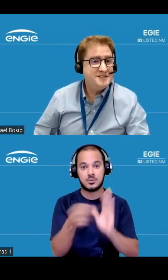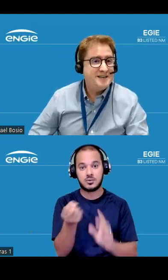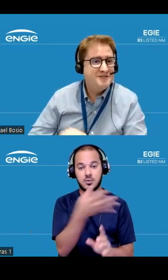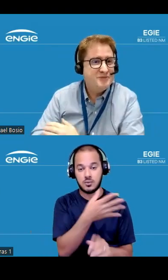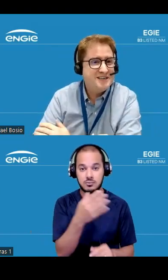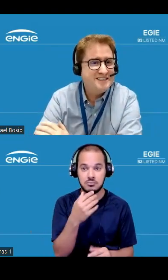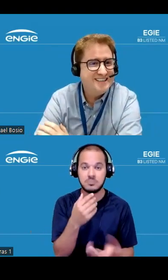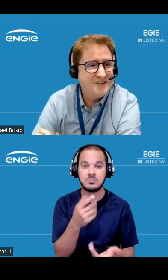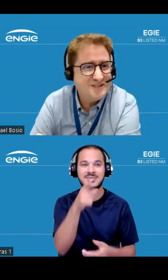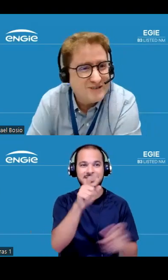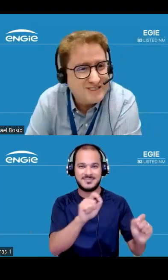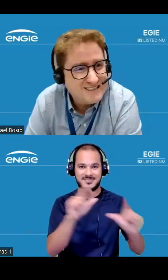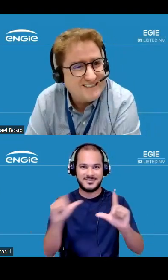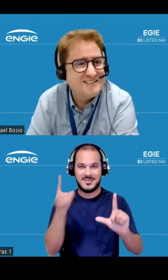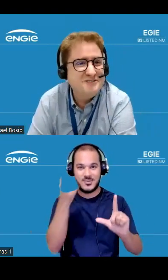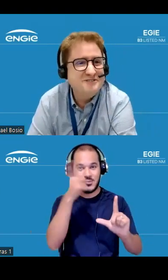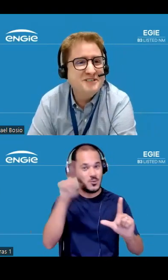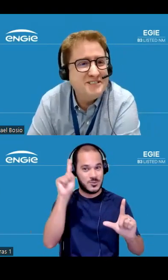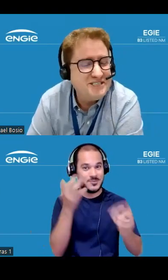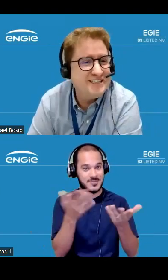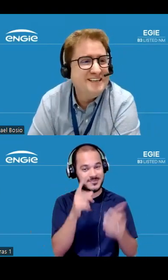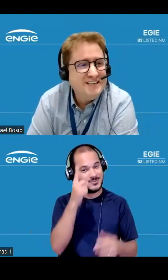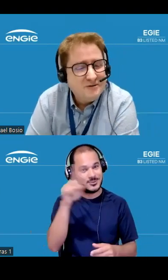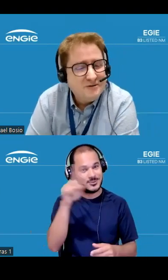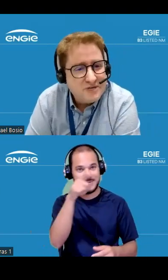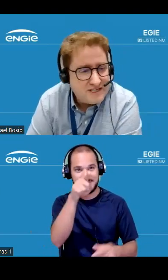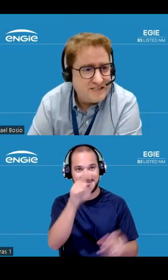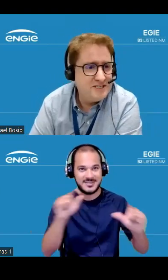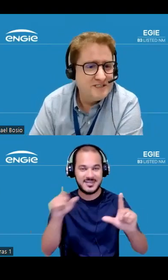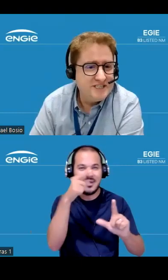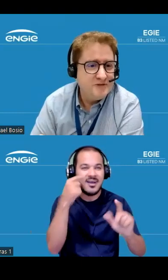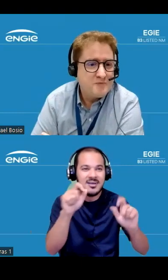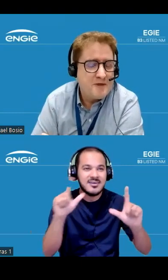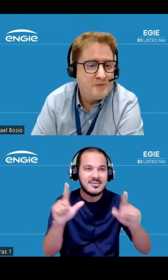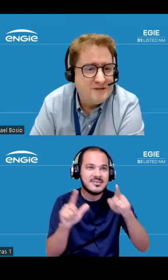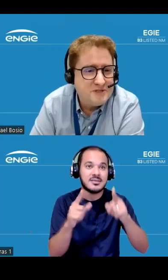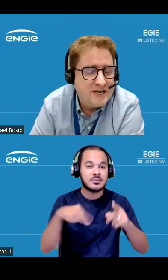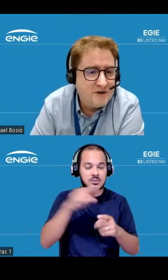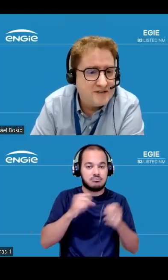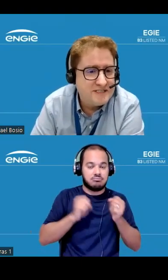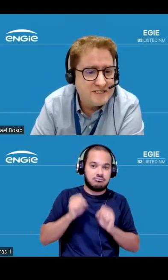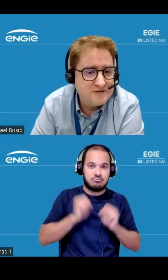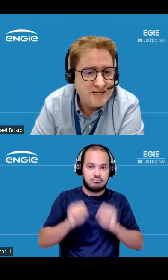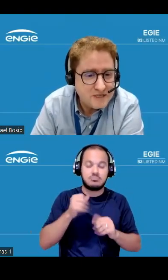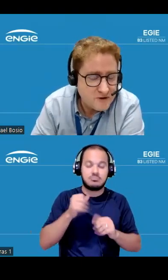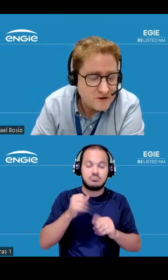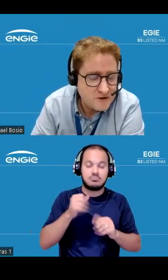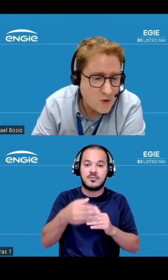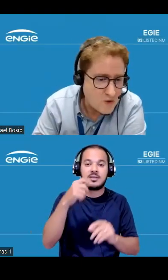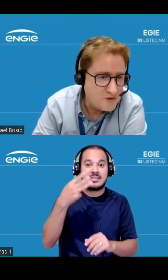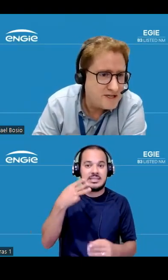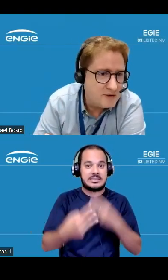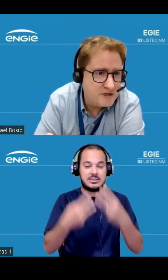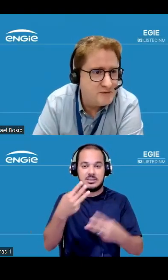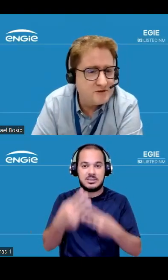vez que esse slide vai aparecer na nossa apresentação a gente tinha uma expectativa de que poderíamos tirar agora no terceiro tri mas ficou